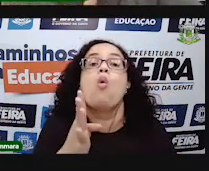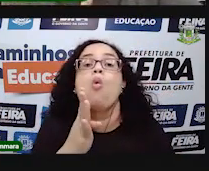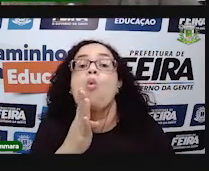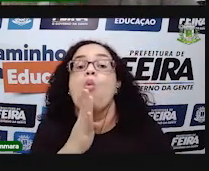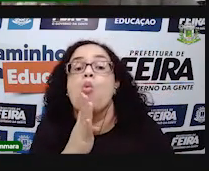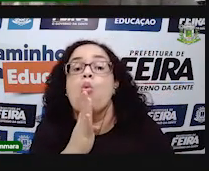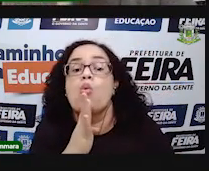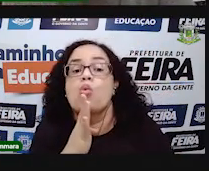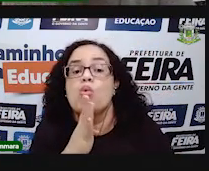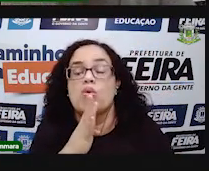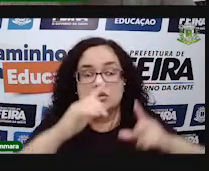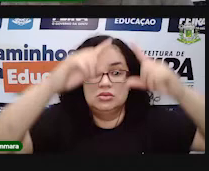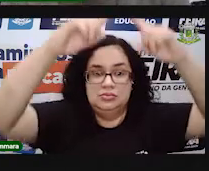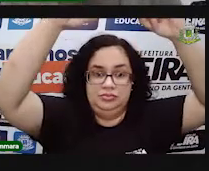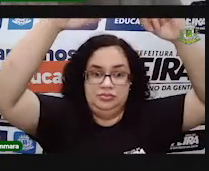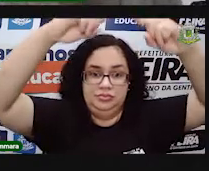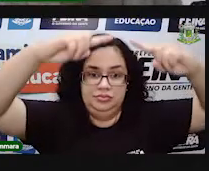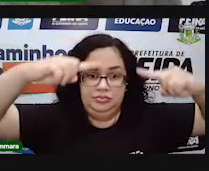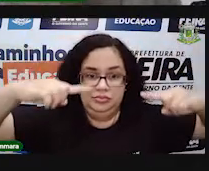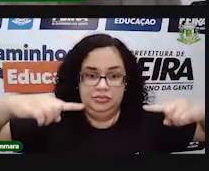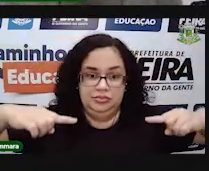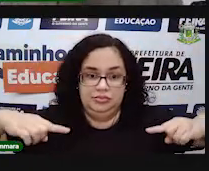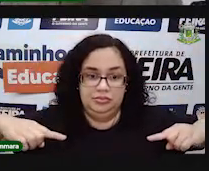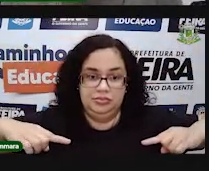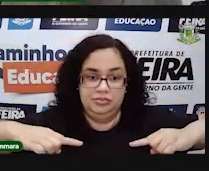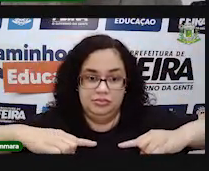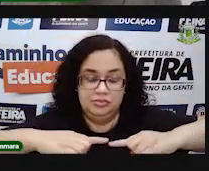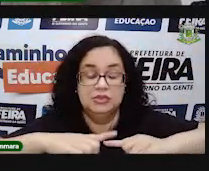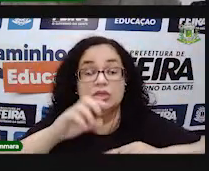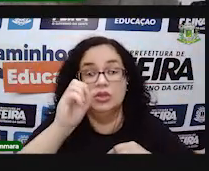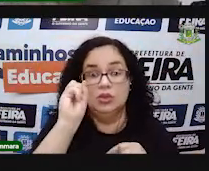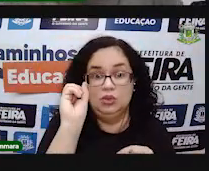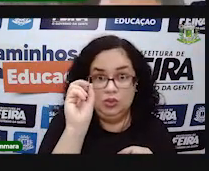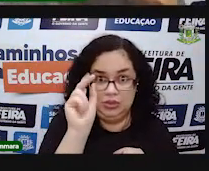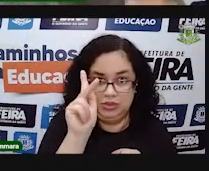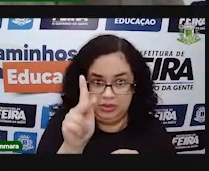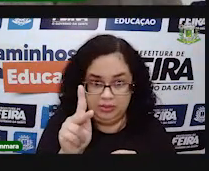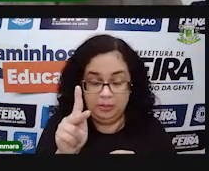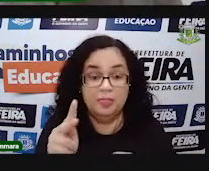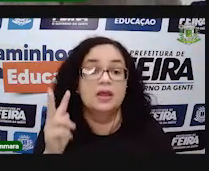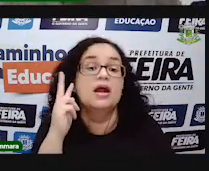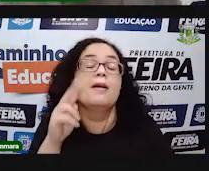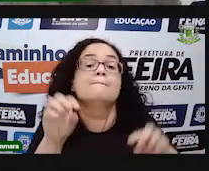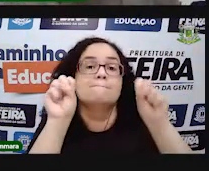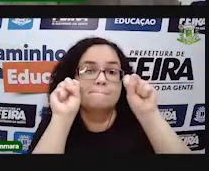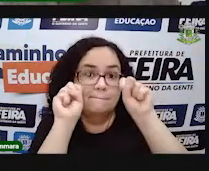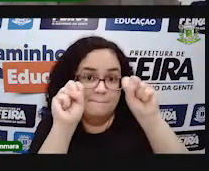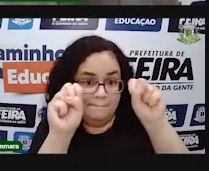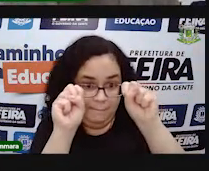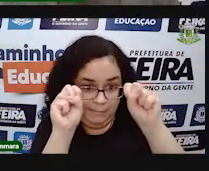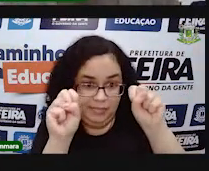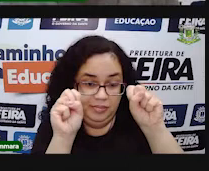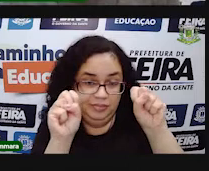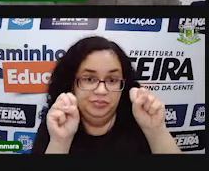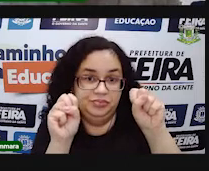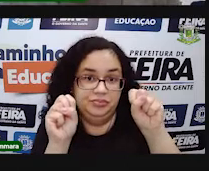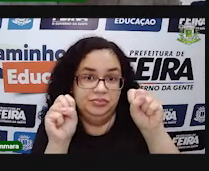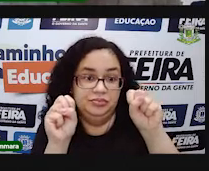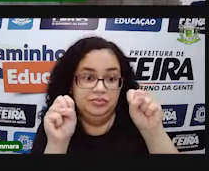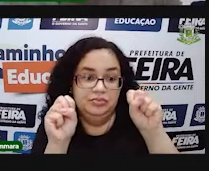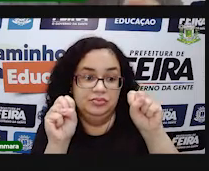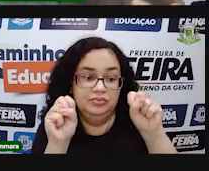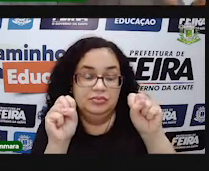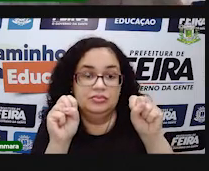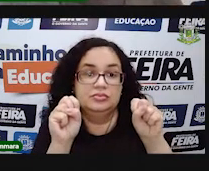está pela lateral dessas figuras, é o que a gente conhece como triângulo. Tá bom?